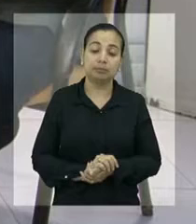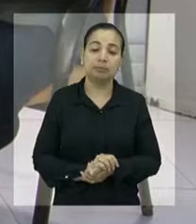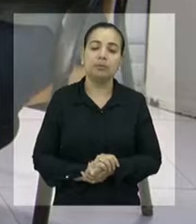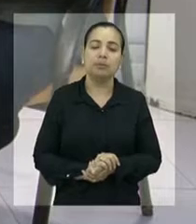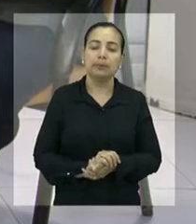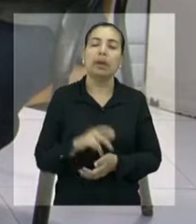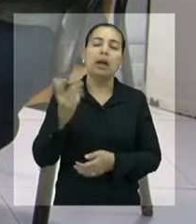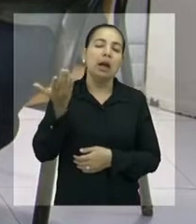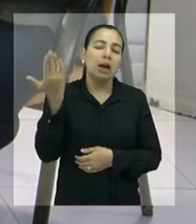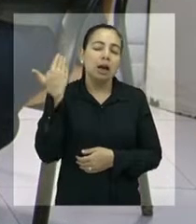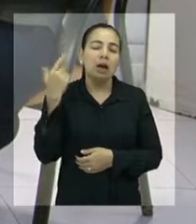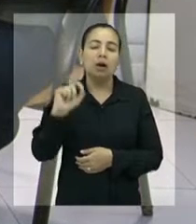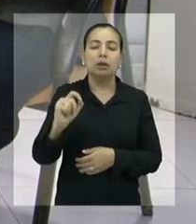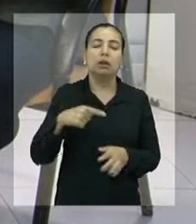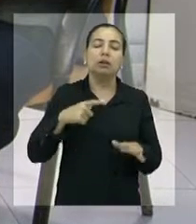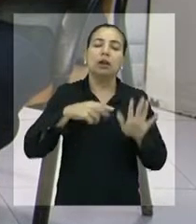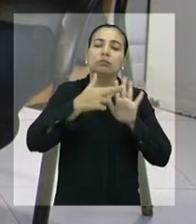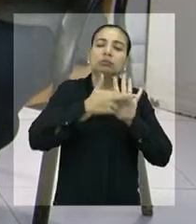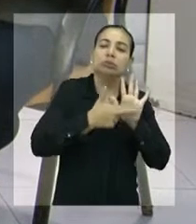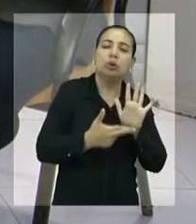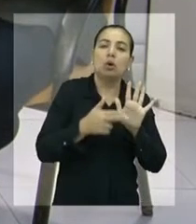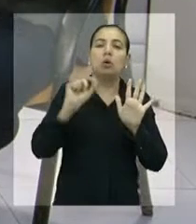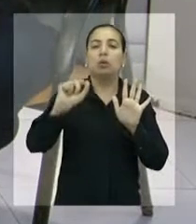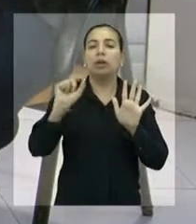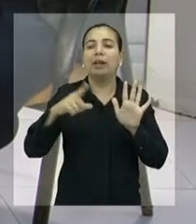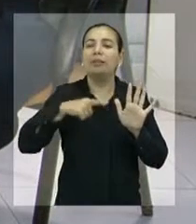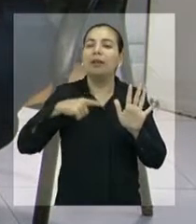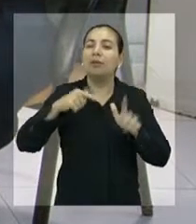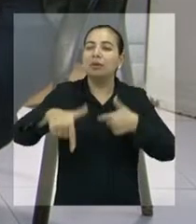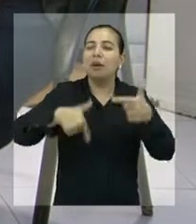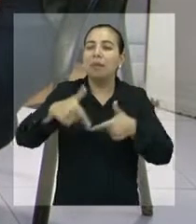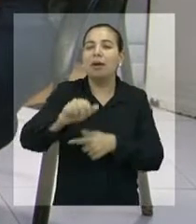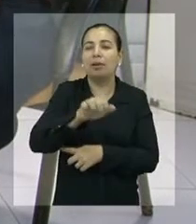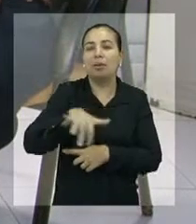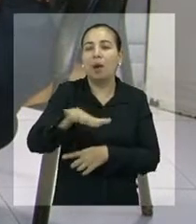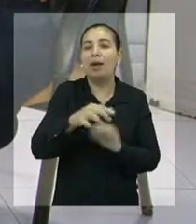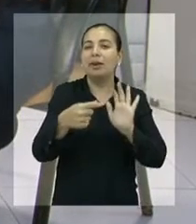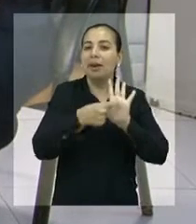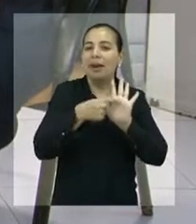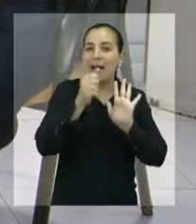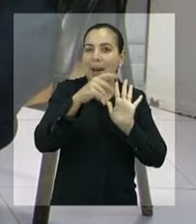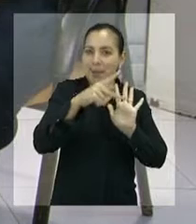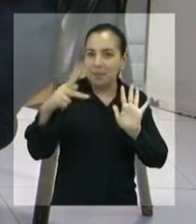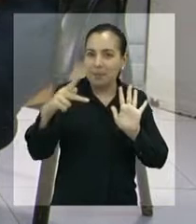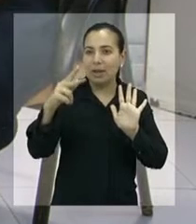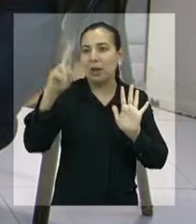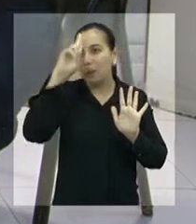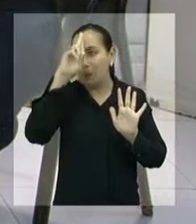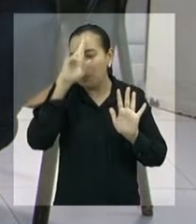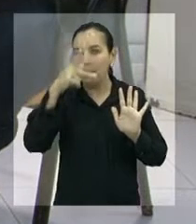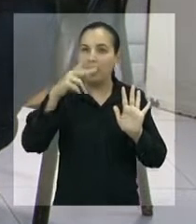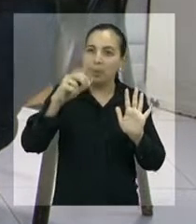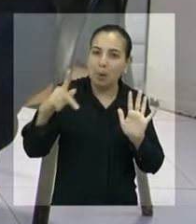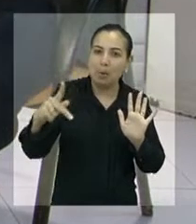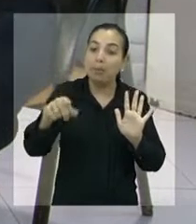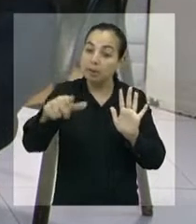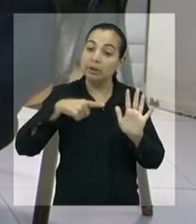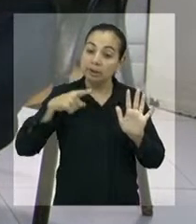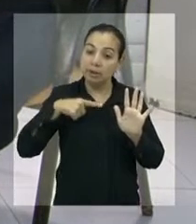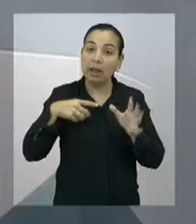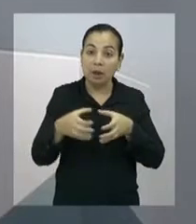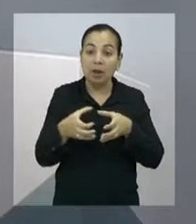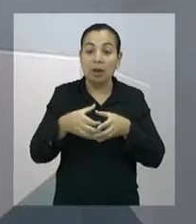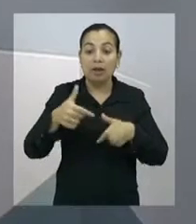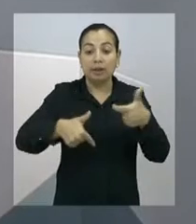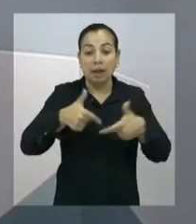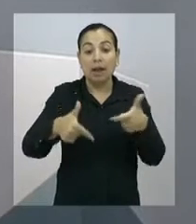pauta, a regulamentação do serviço dos aplicativos, o senhor teve uma atuação bastante forte nas comissões, principalmente,